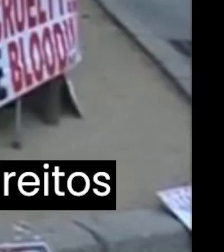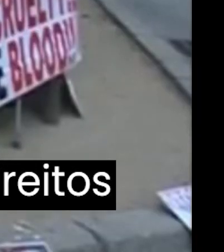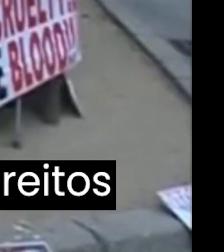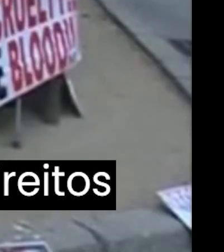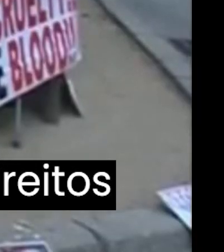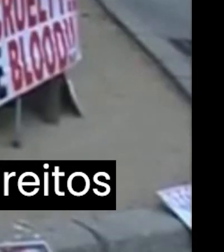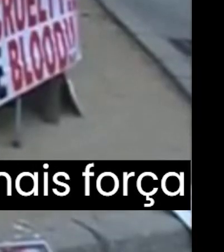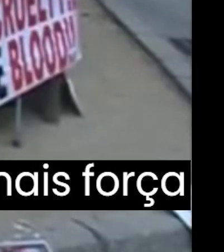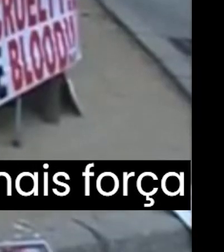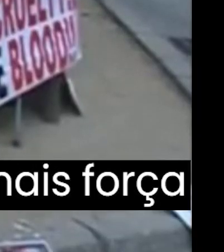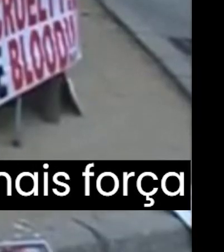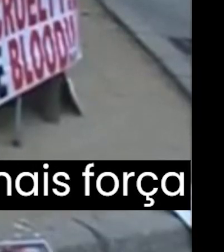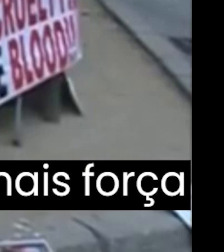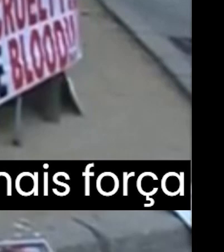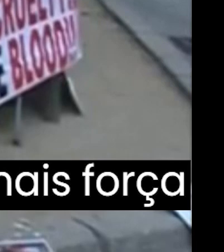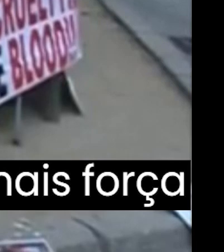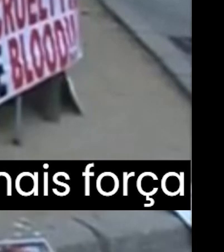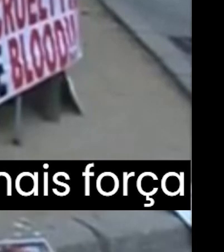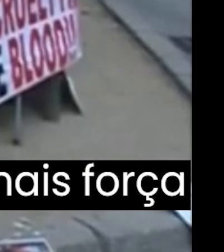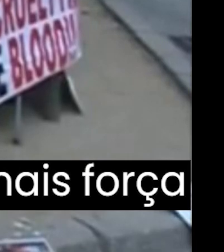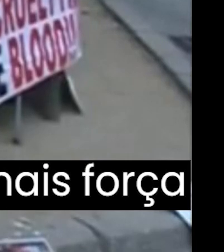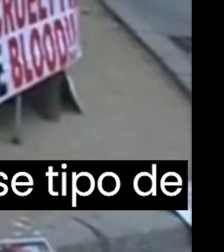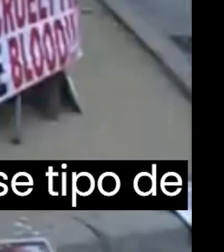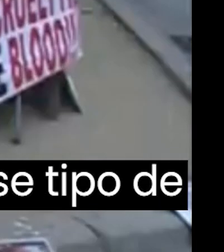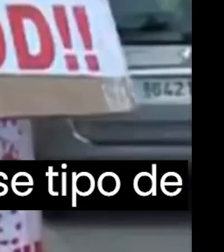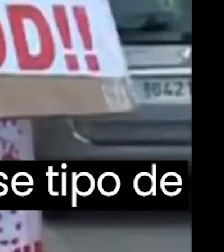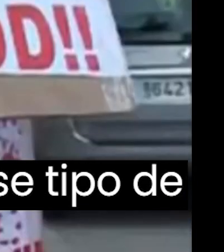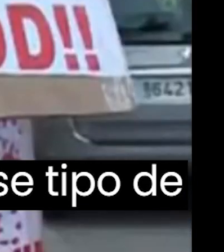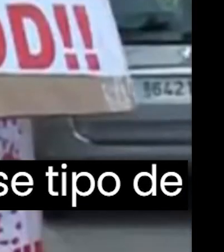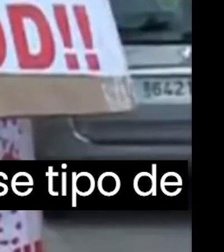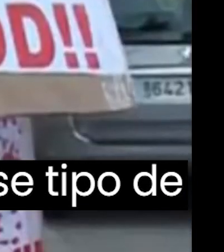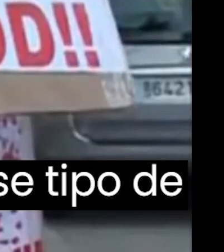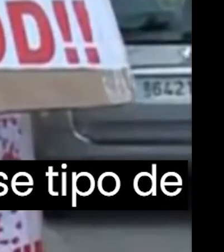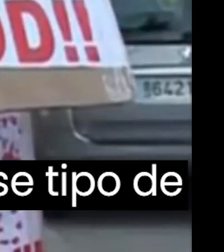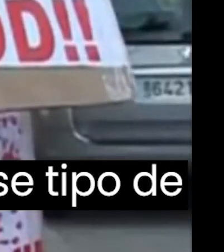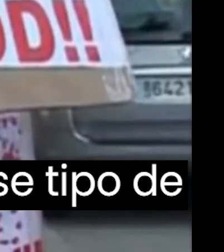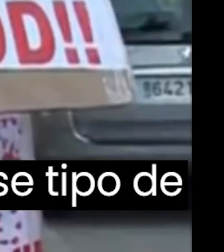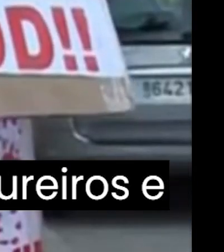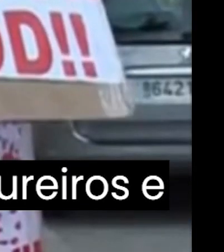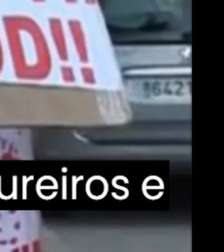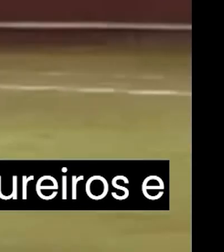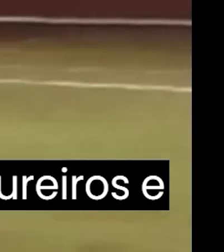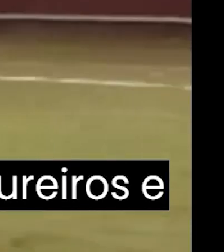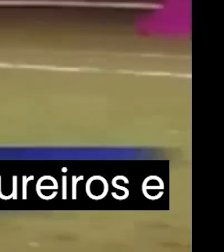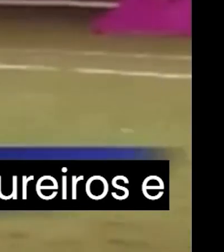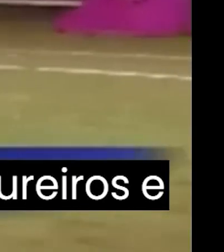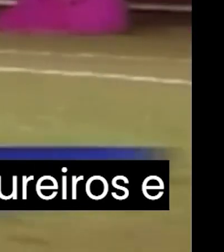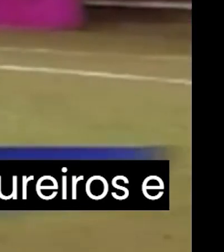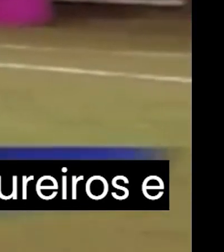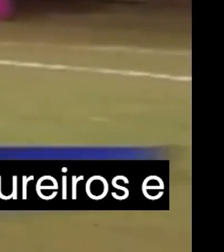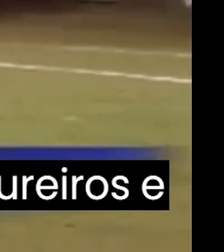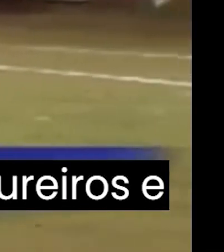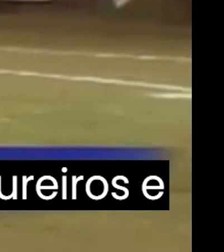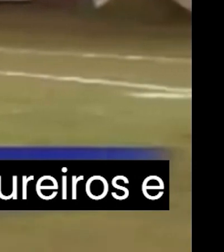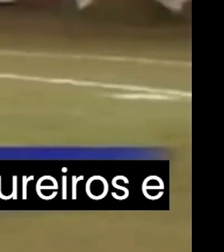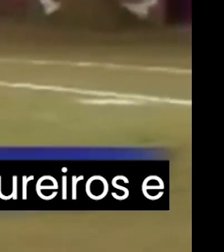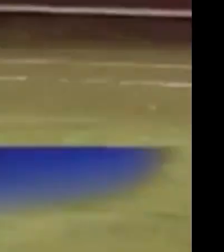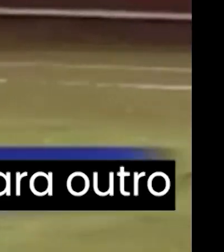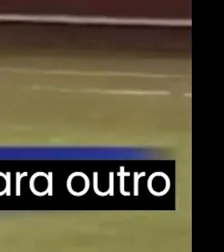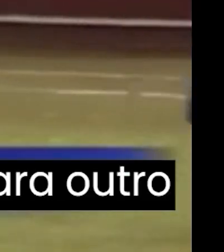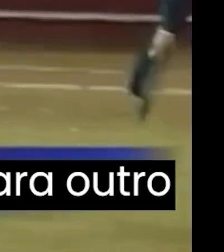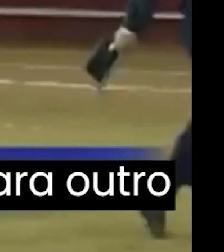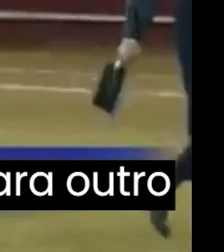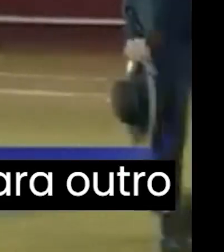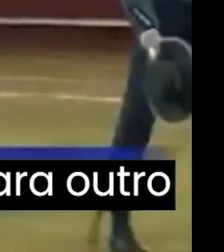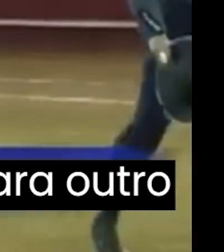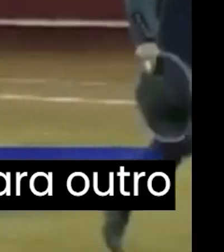ativistas dos direitos dos animais ganham cada vez mais força para acabar totalmente com esse tipo de prática considerada esporte toureiros